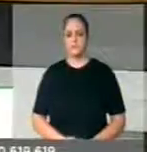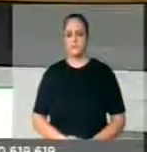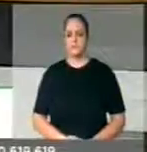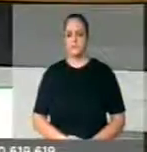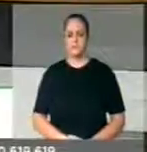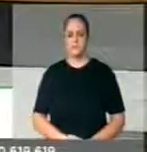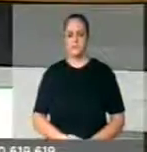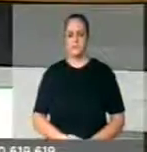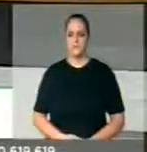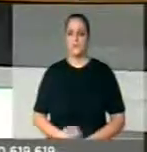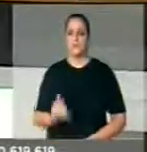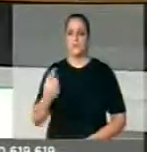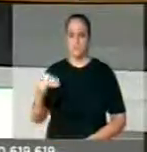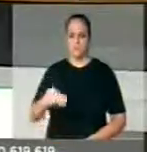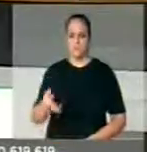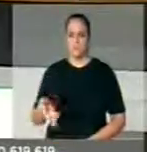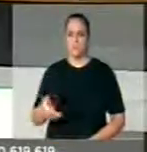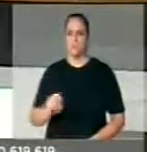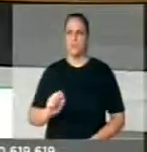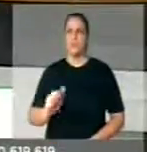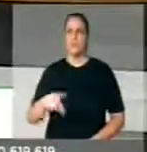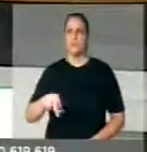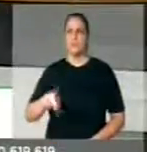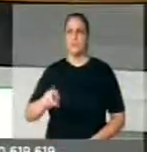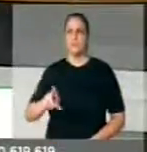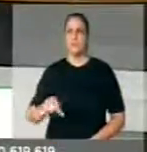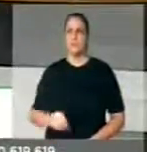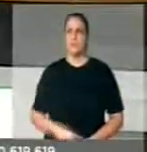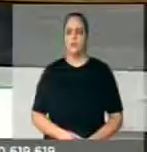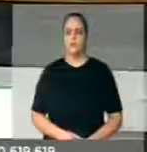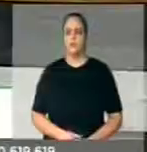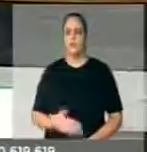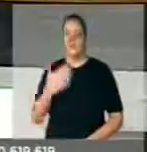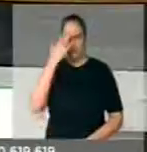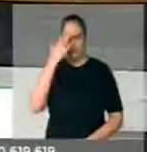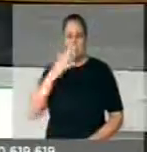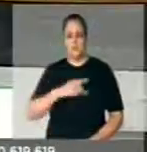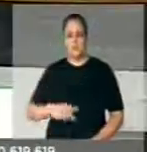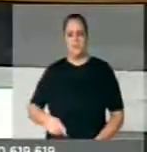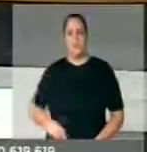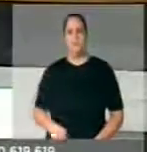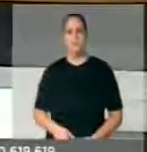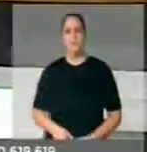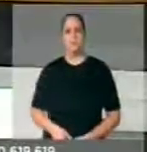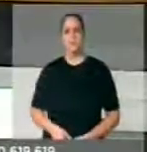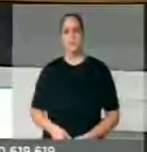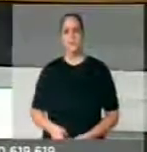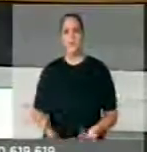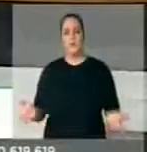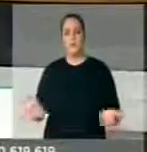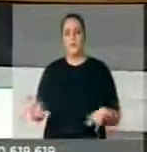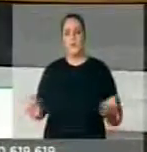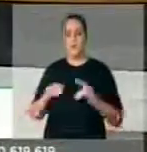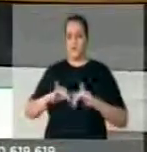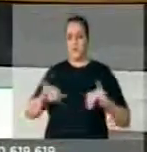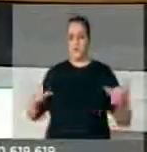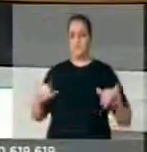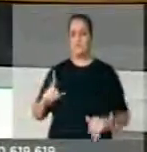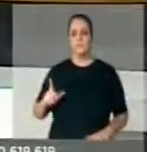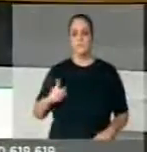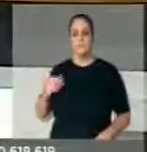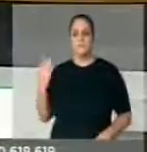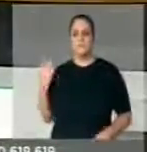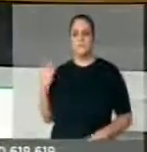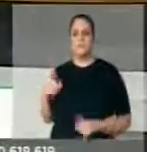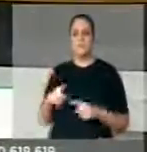Sandro, minuto. Muito obrigado, senhor presidente. Quero registrar hoje a reunião de trabalho que realizamos